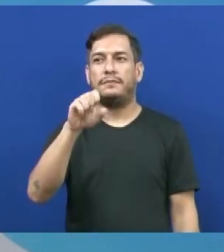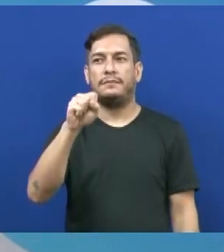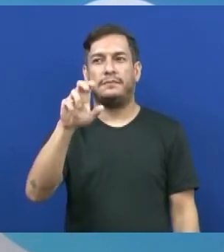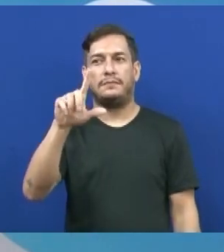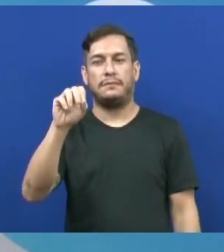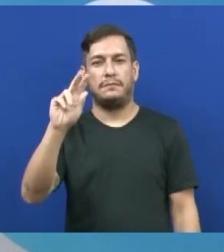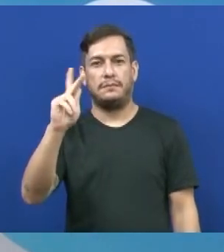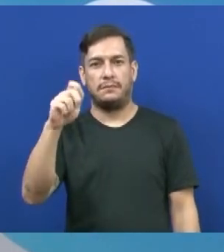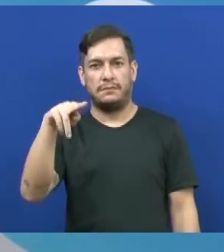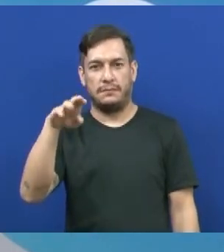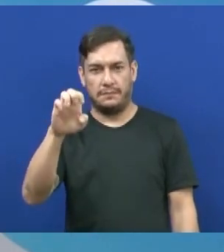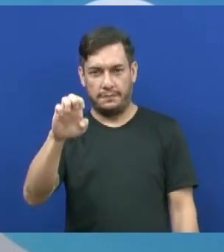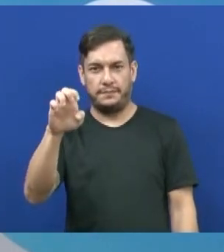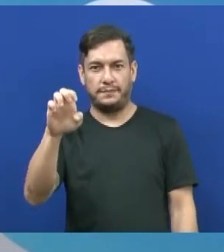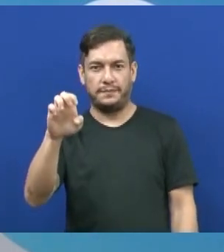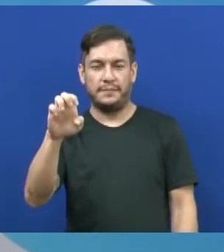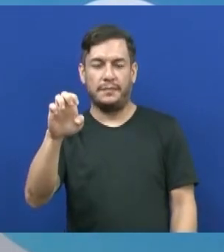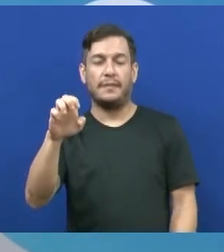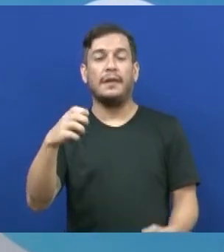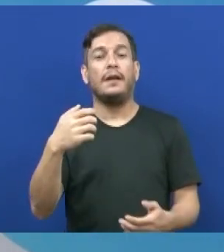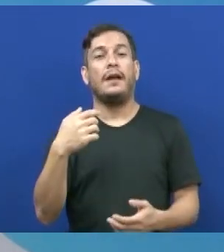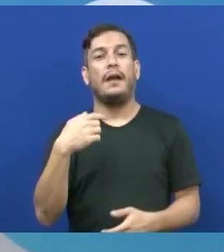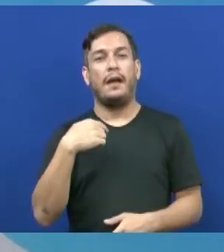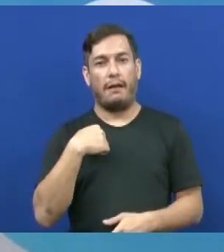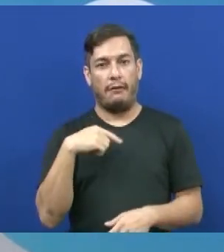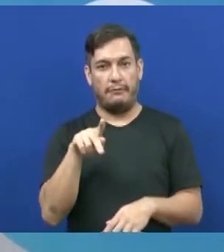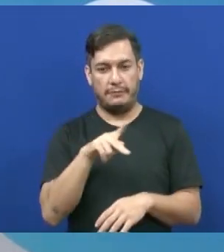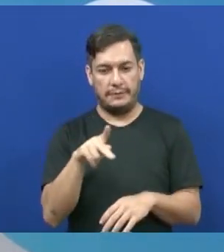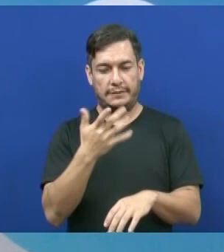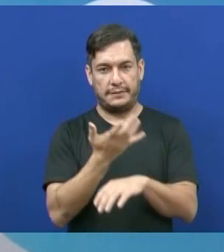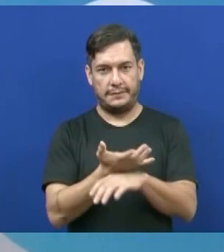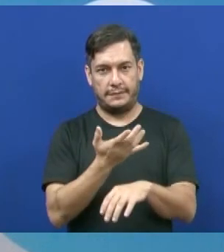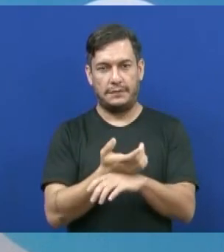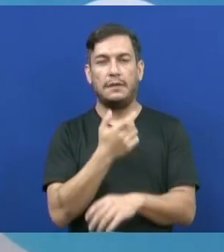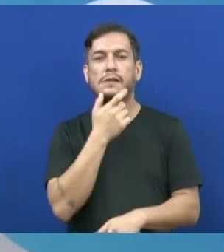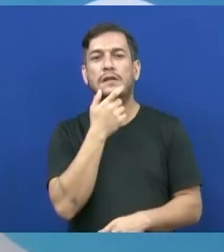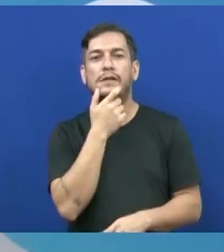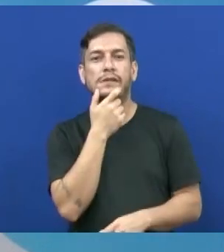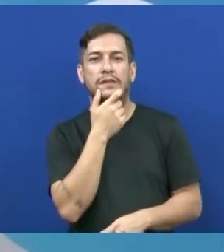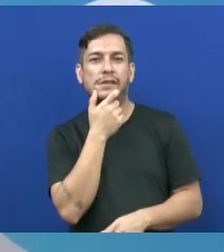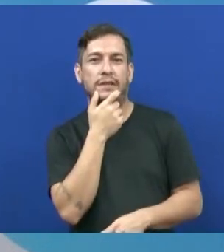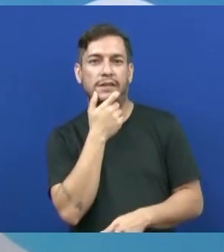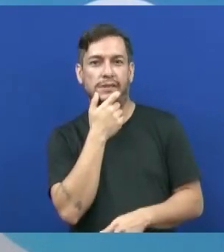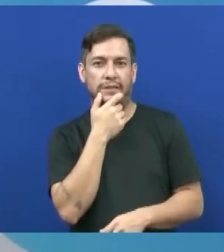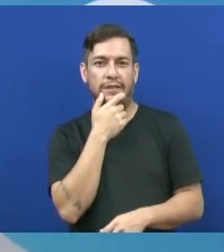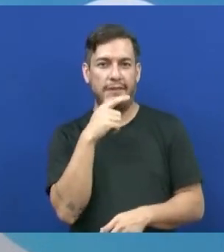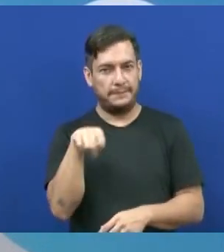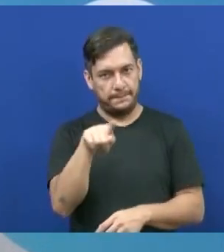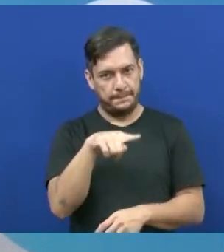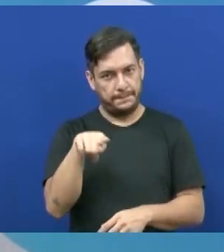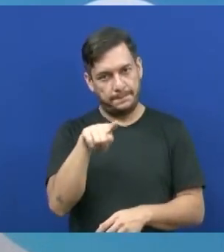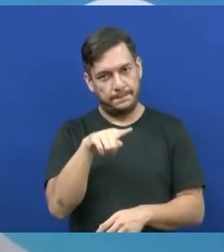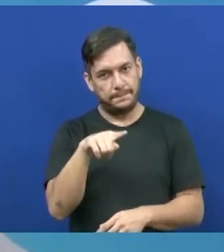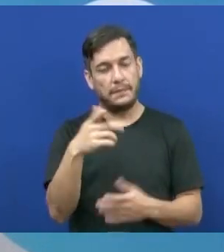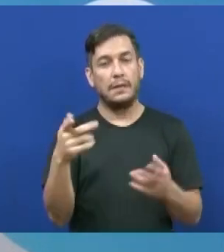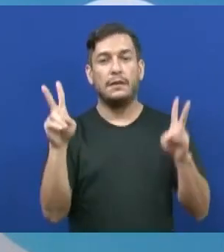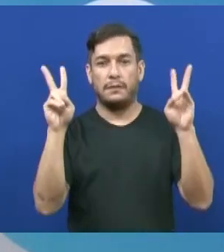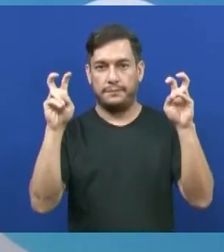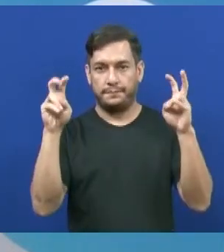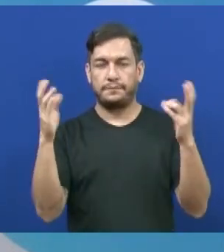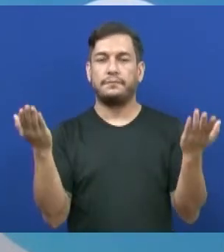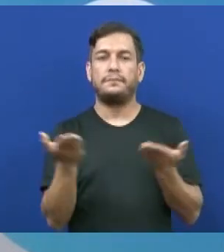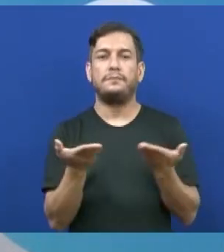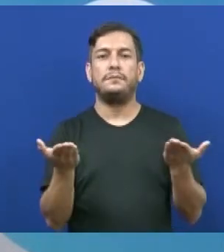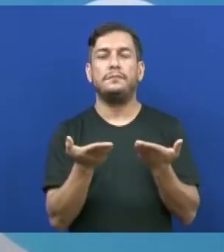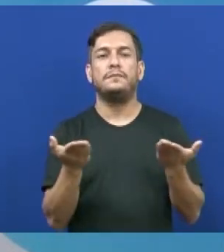professora de língua inglesa vocês. E o assunto que nós vamos